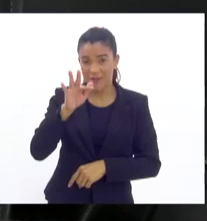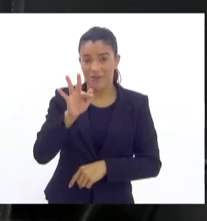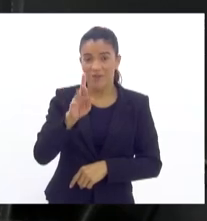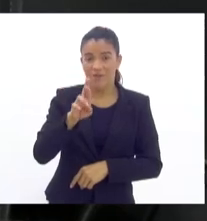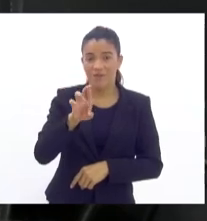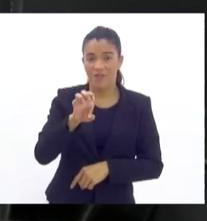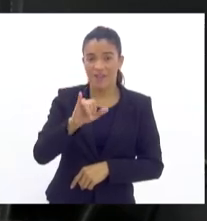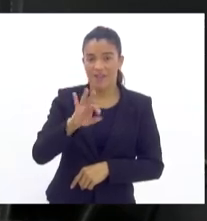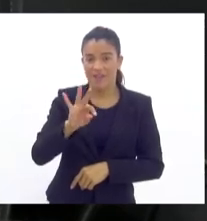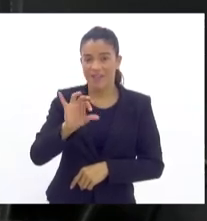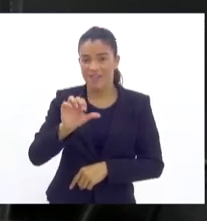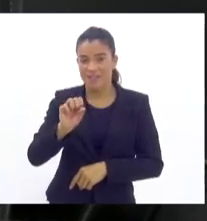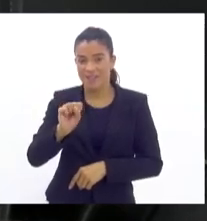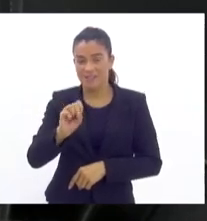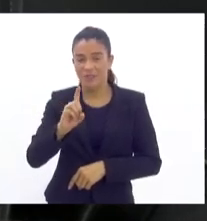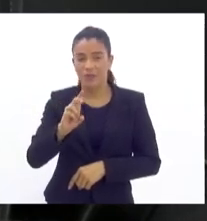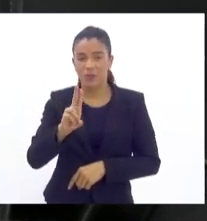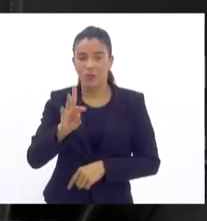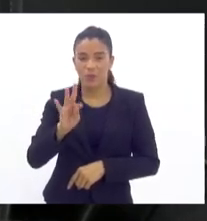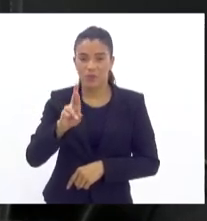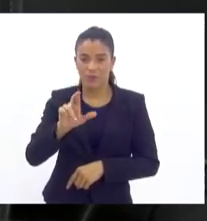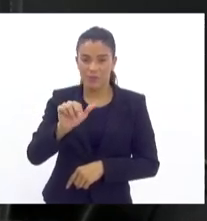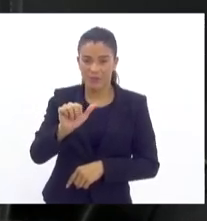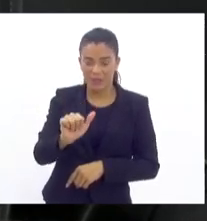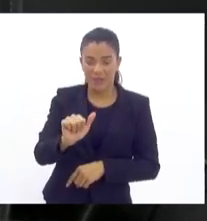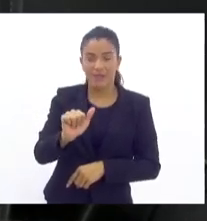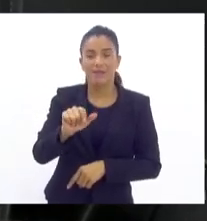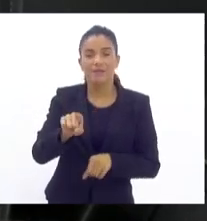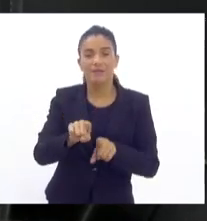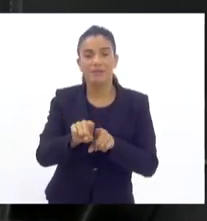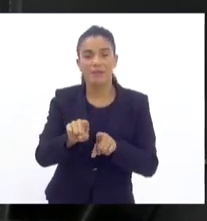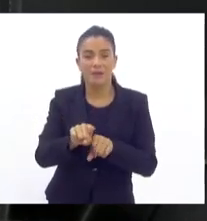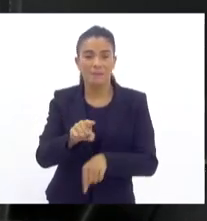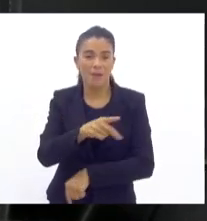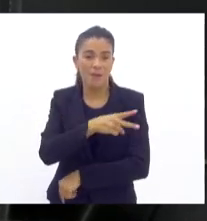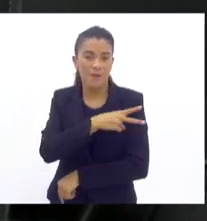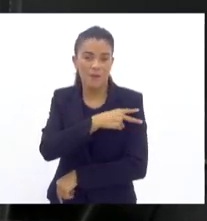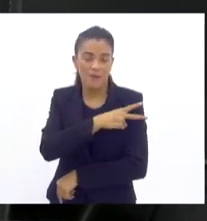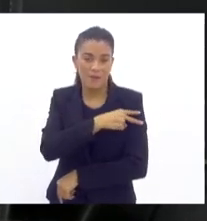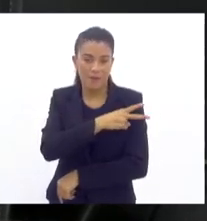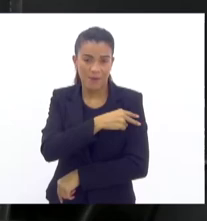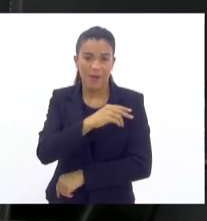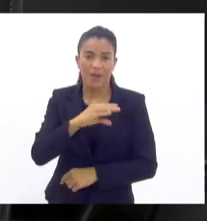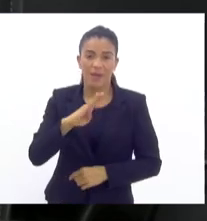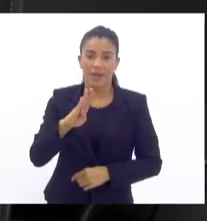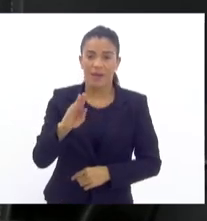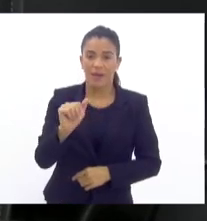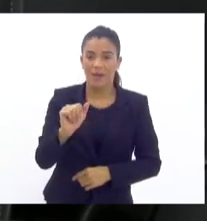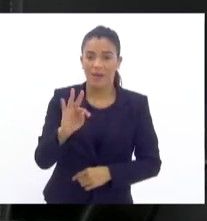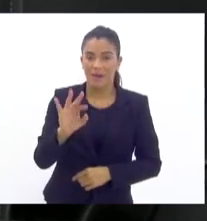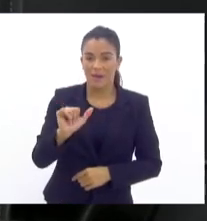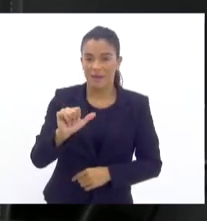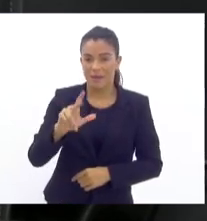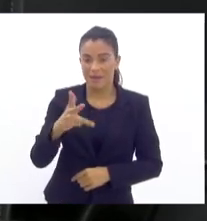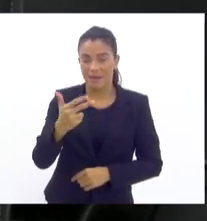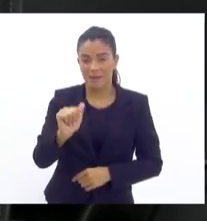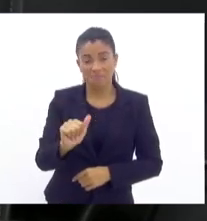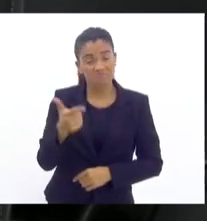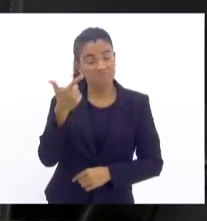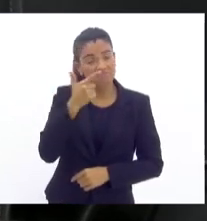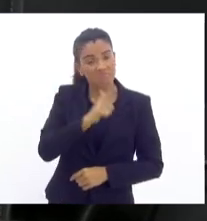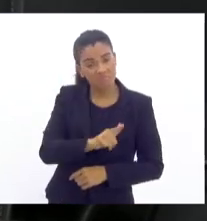o Gaua, Dutra, Subtenente Paulo e o Cabo Batalha, que conseguiram